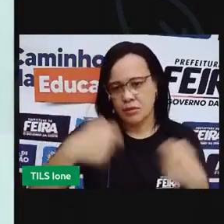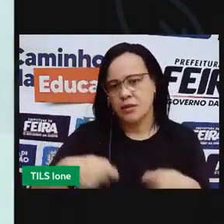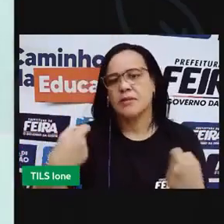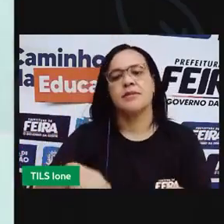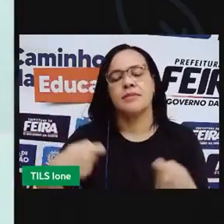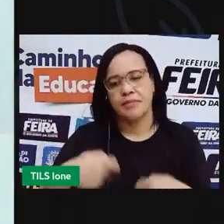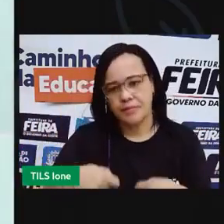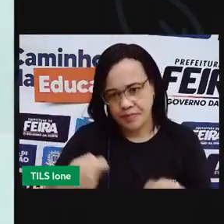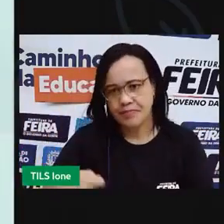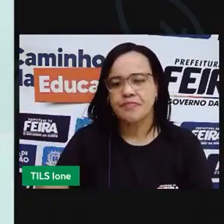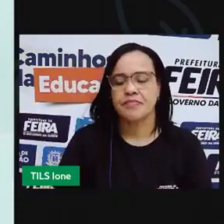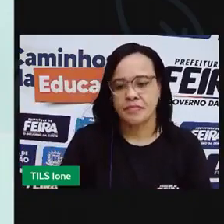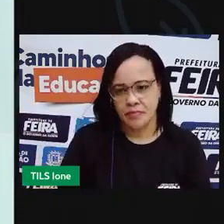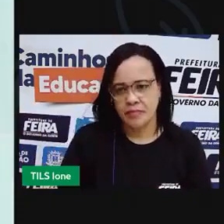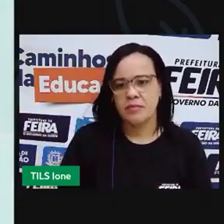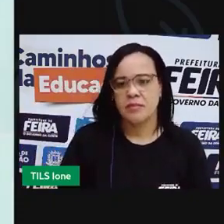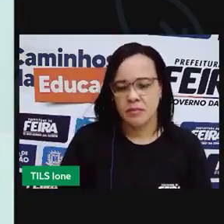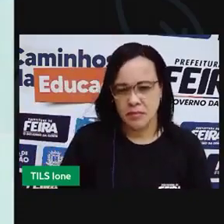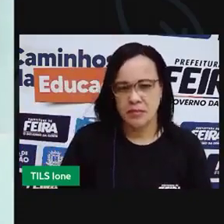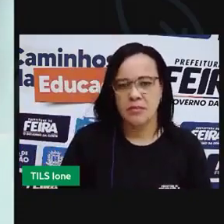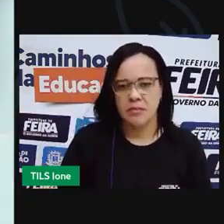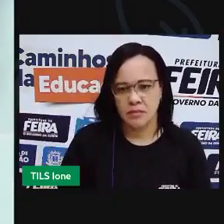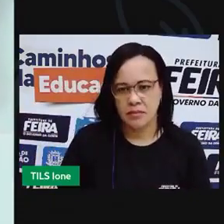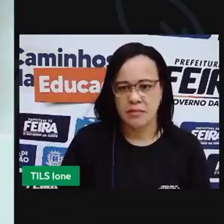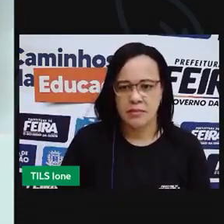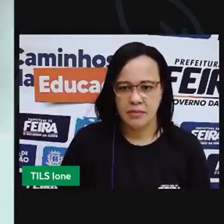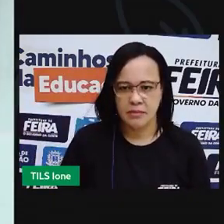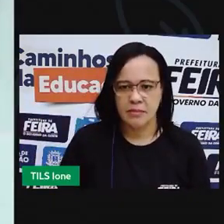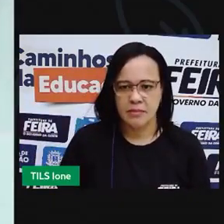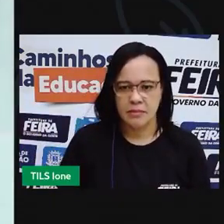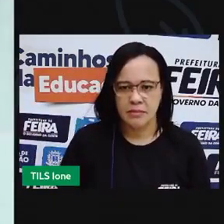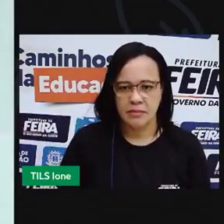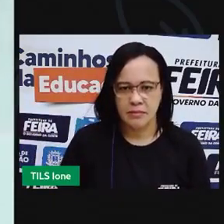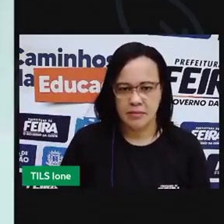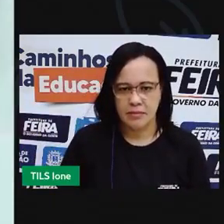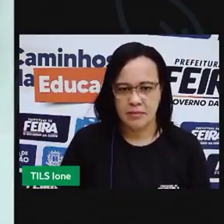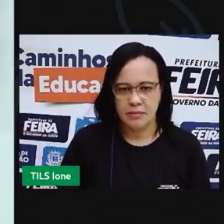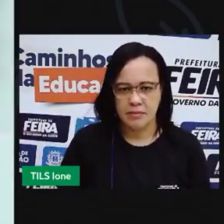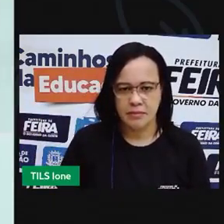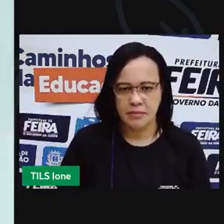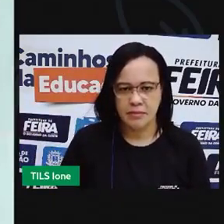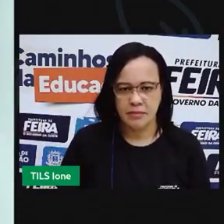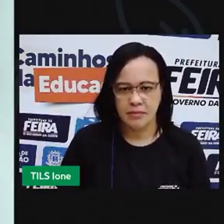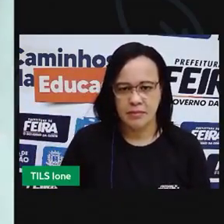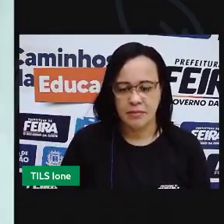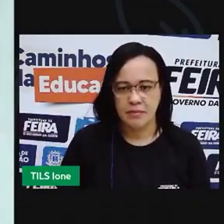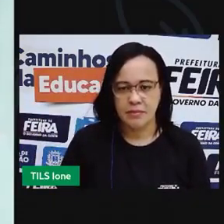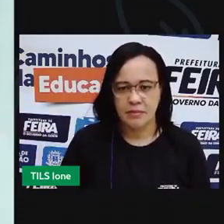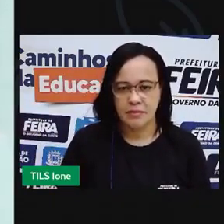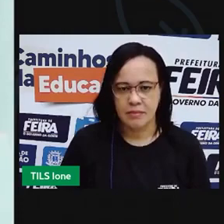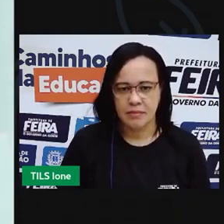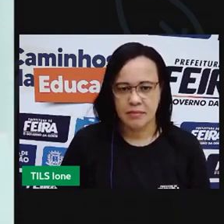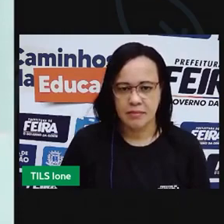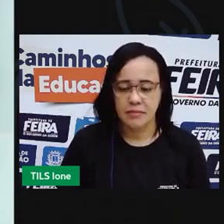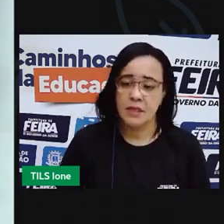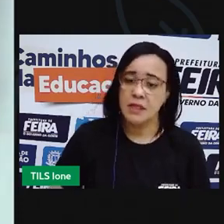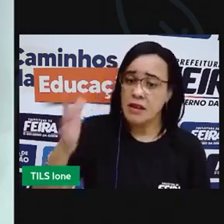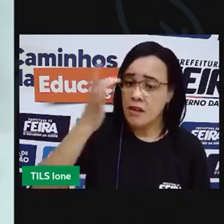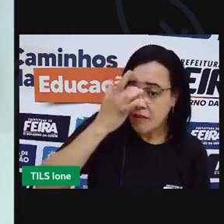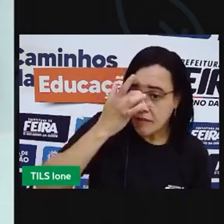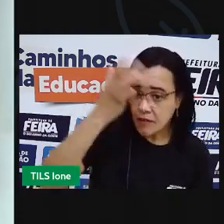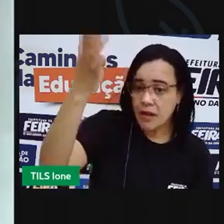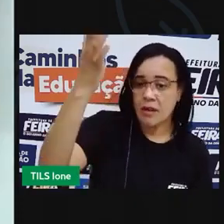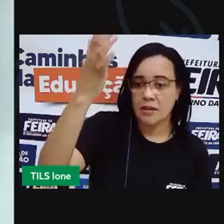dobrando ele nós vendo aqui que ele é fácil